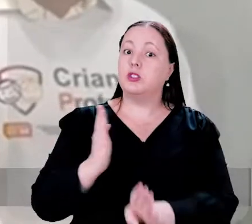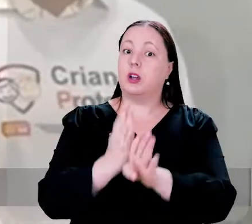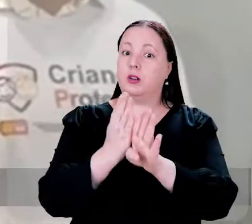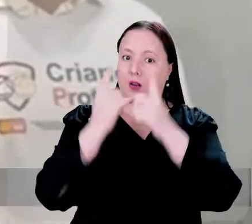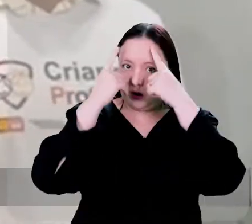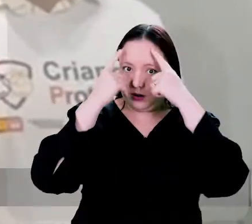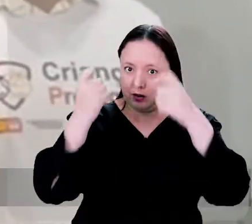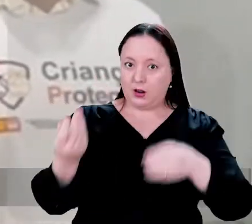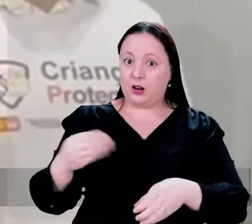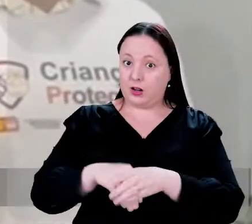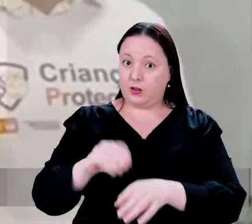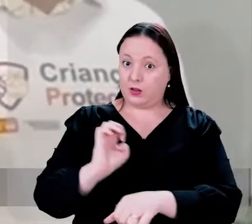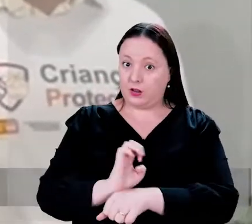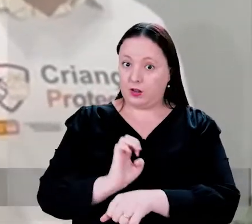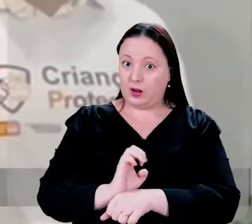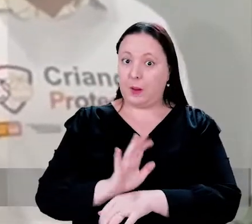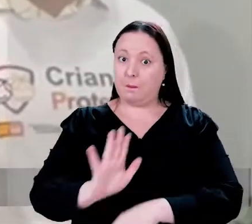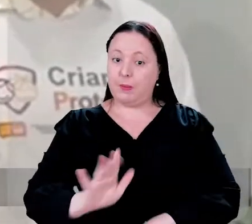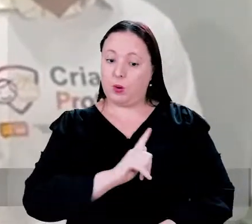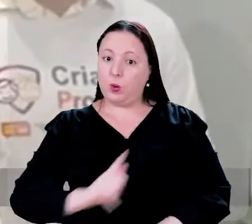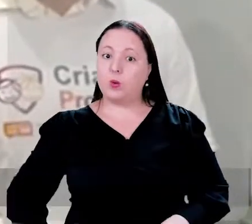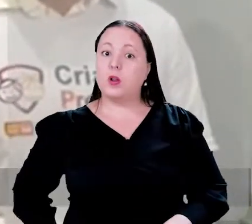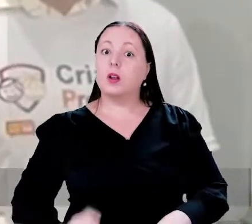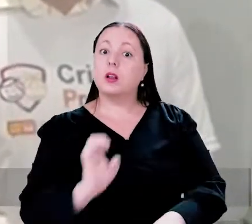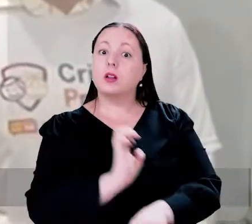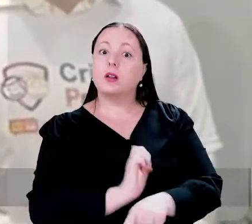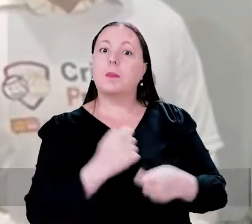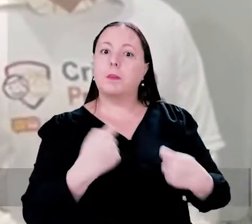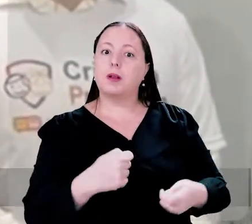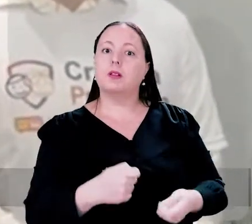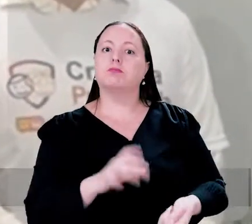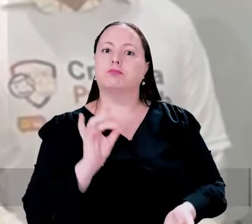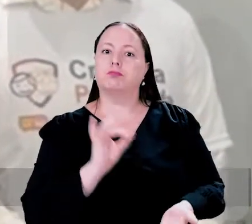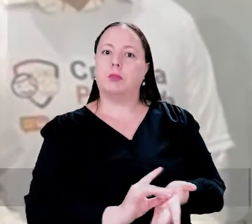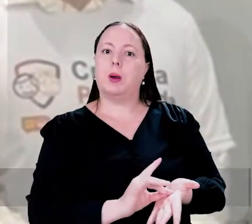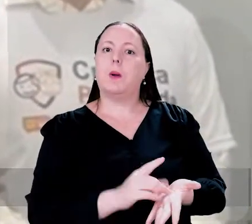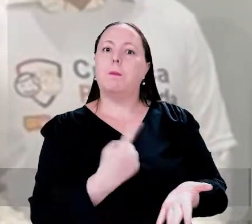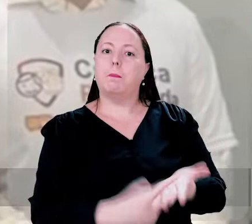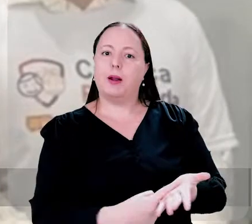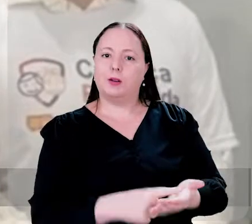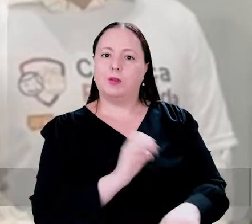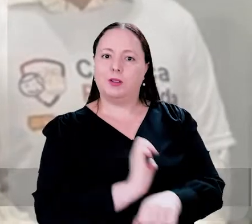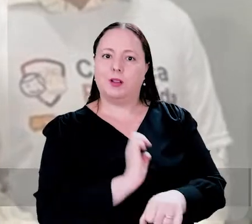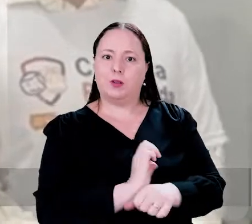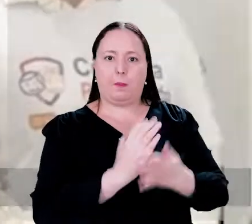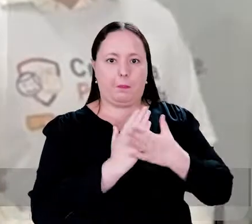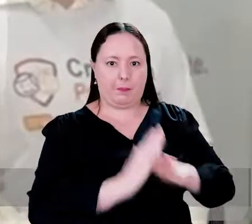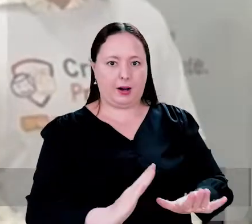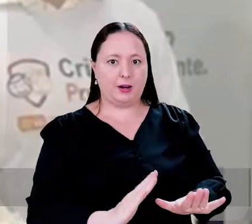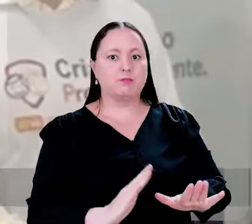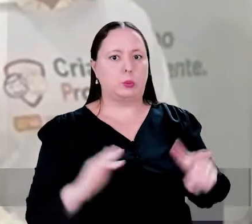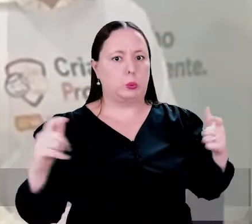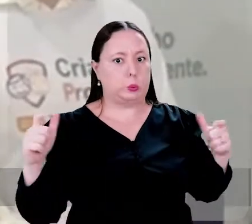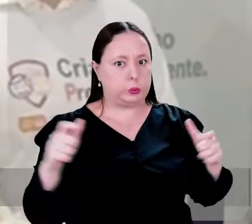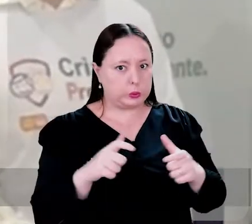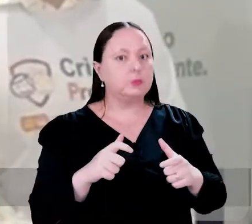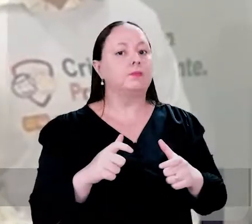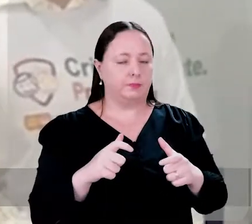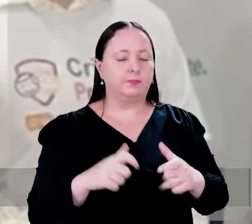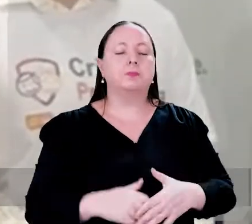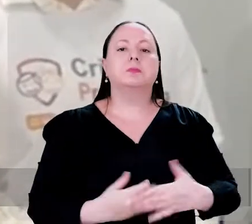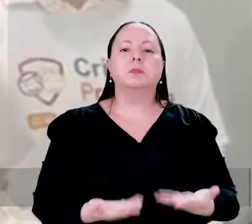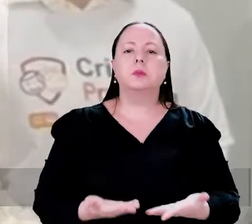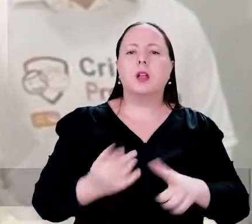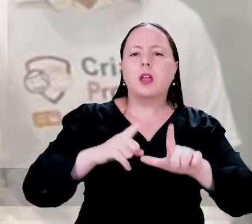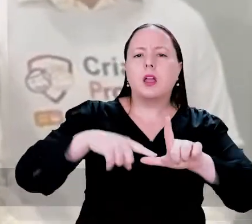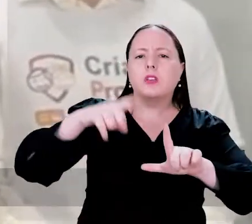situação da violência letal no Estado e o governo do Estado tem que implementar um plano estadual de enfrentamento. A partir do momento que